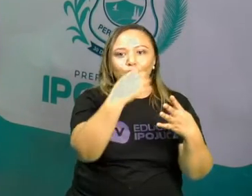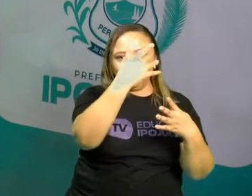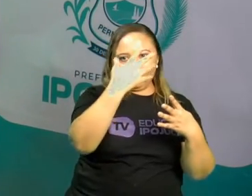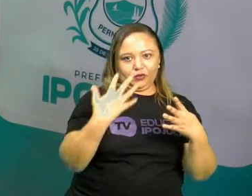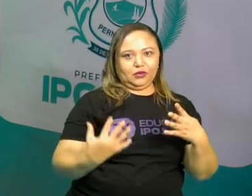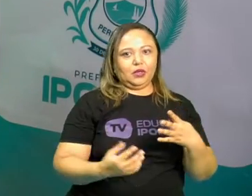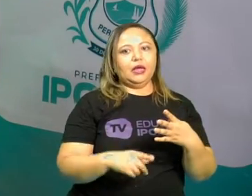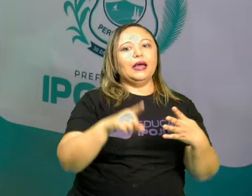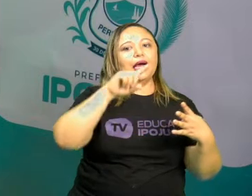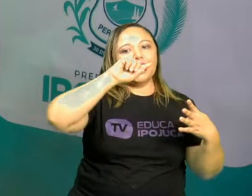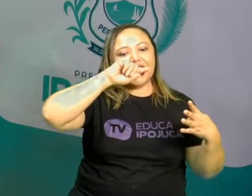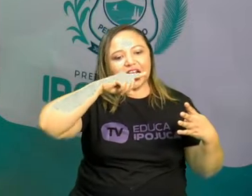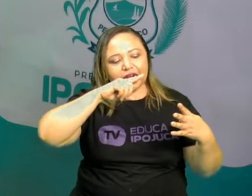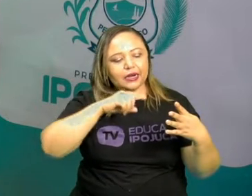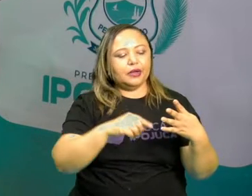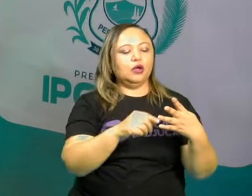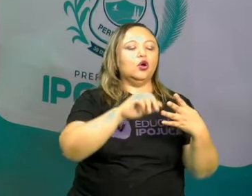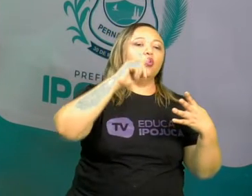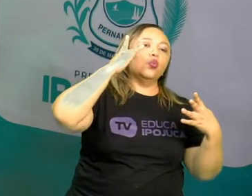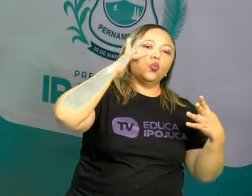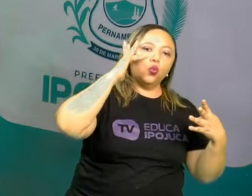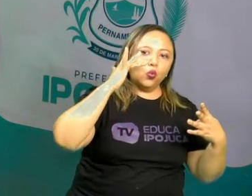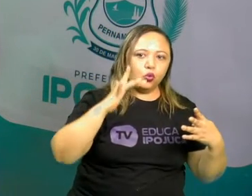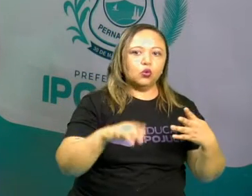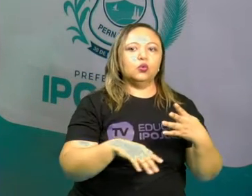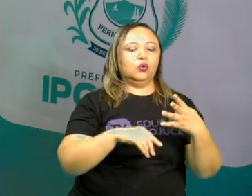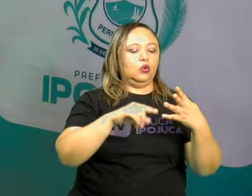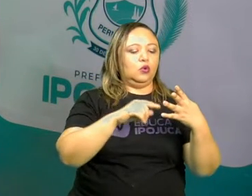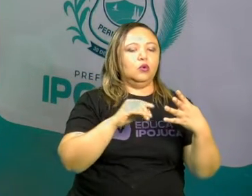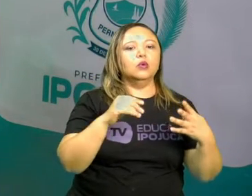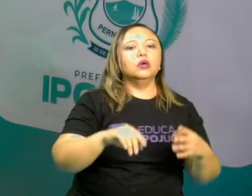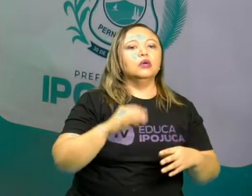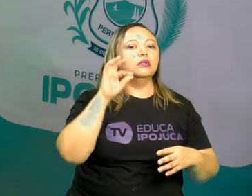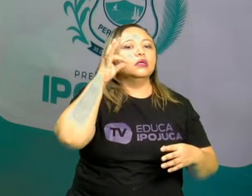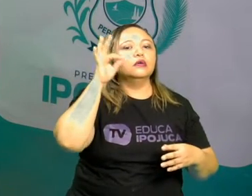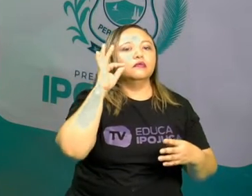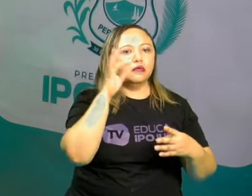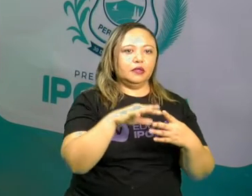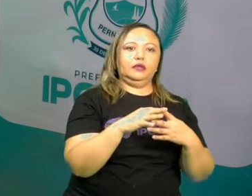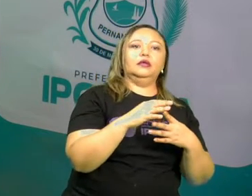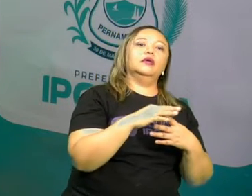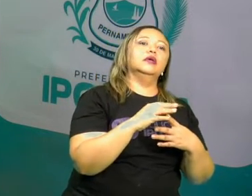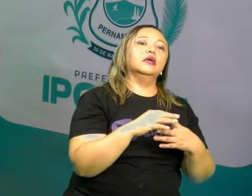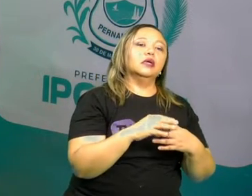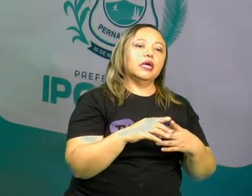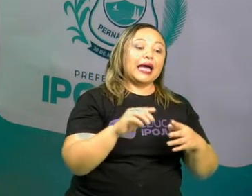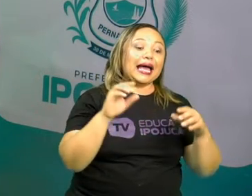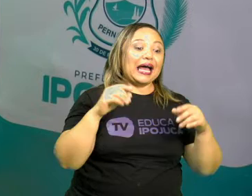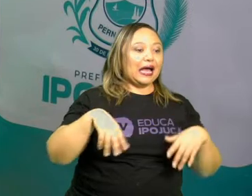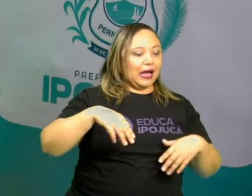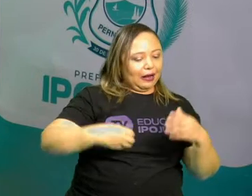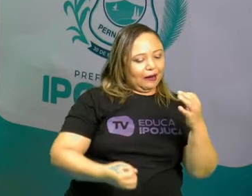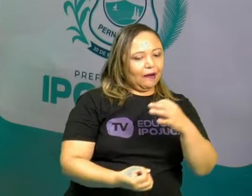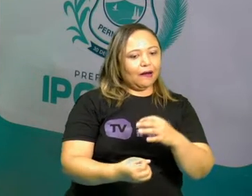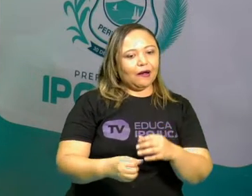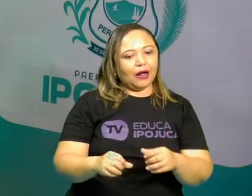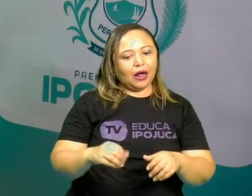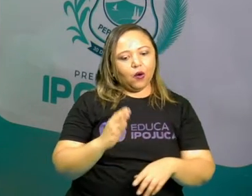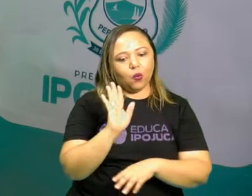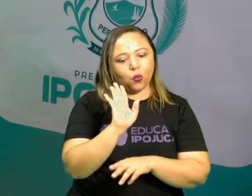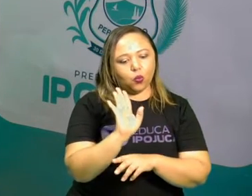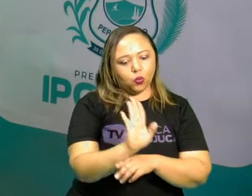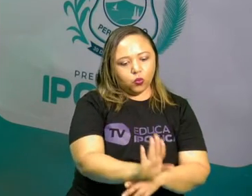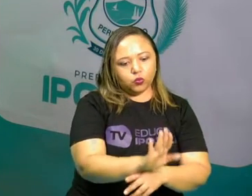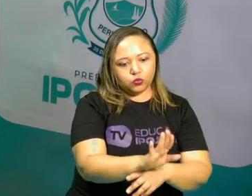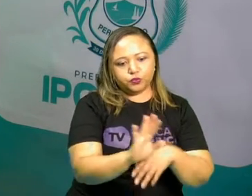o ouro e o café. A criação de gado, ela só veio surgir como ciclo econômico depois